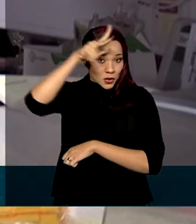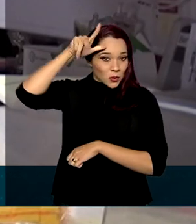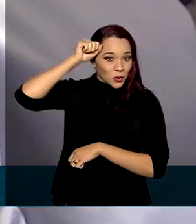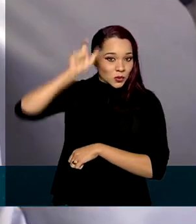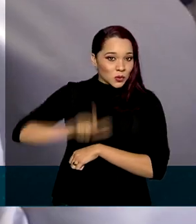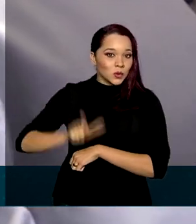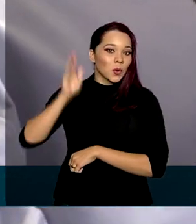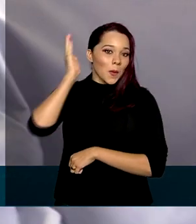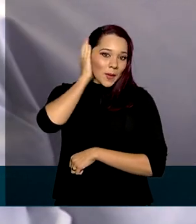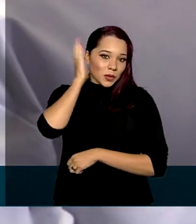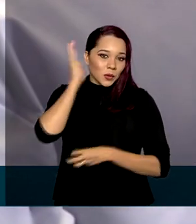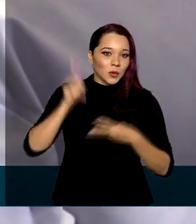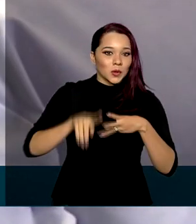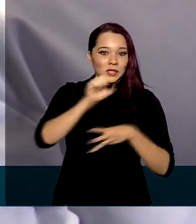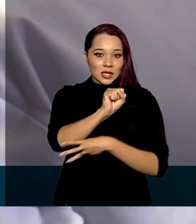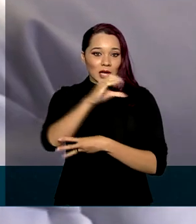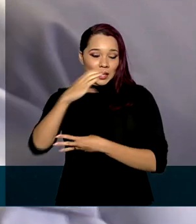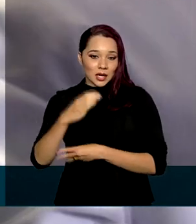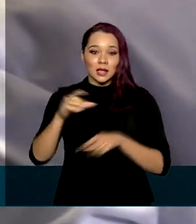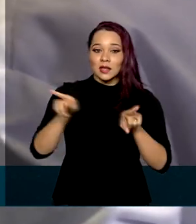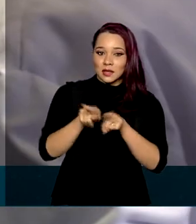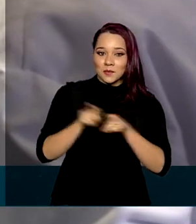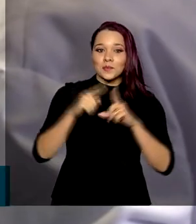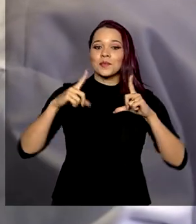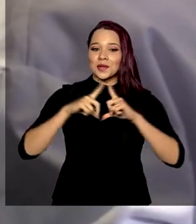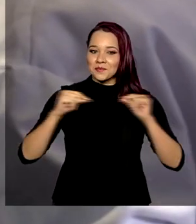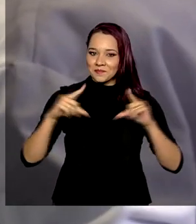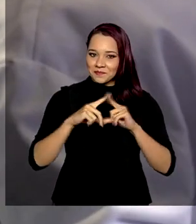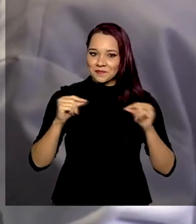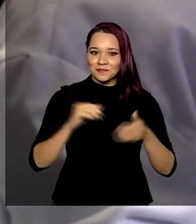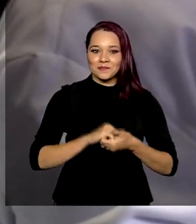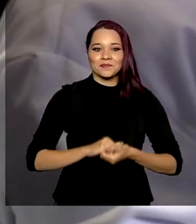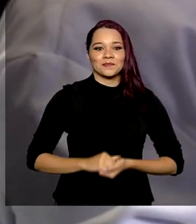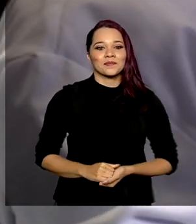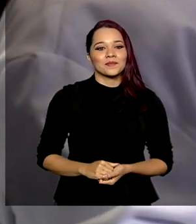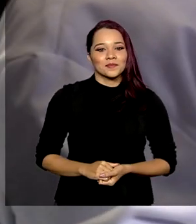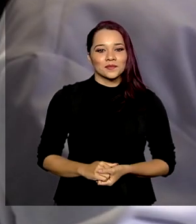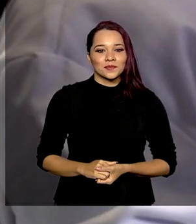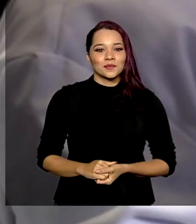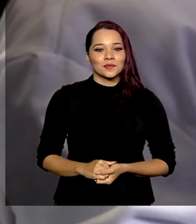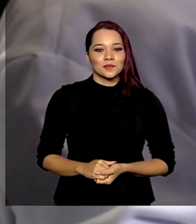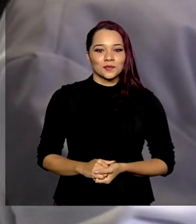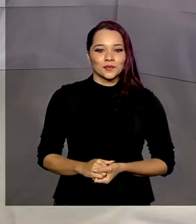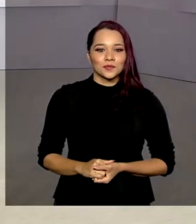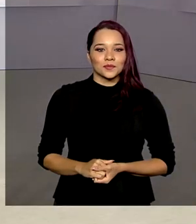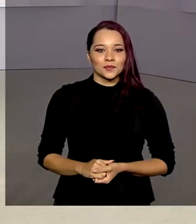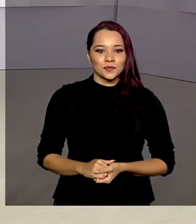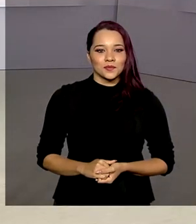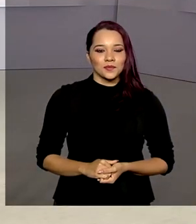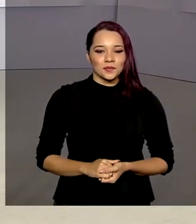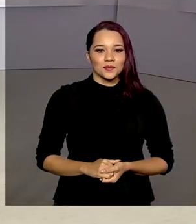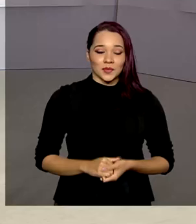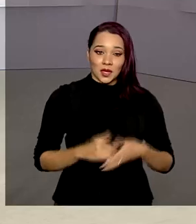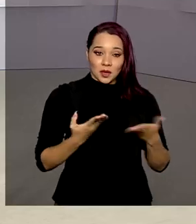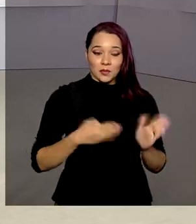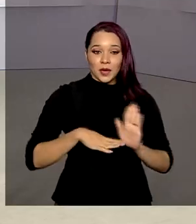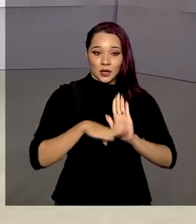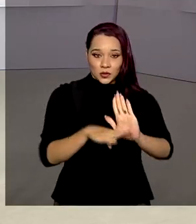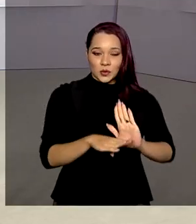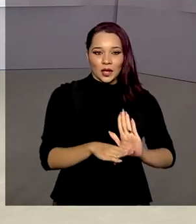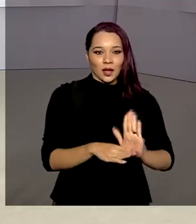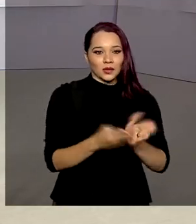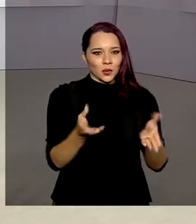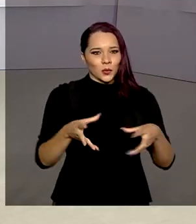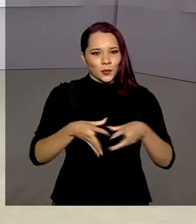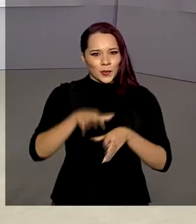do Sul, Mato Grosso, Santa Catarina e também aqui no Distrito Federal. Para ajudar tanto